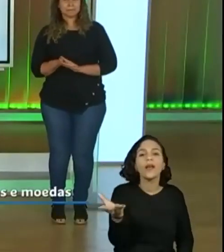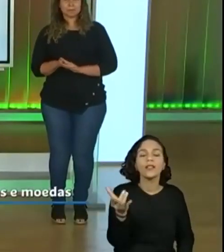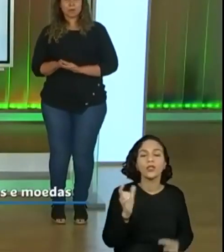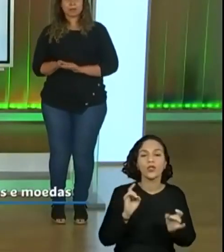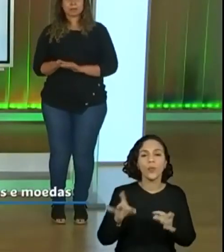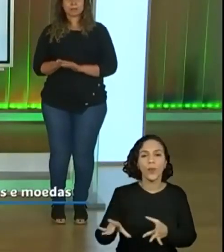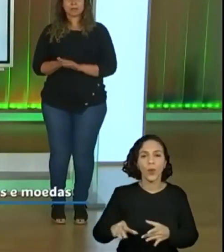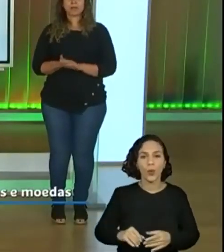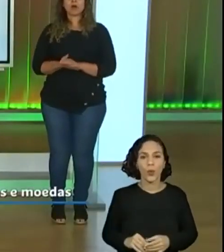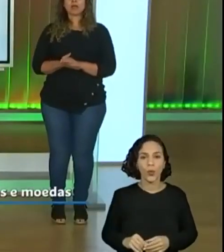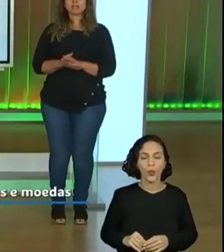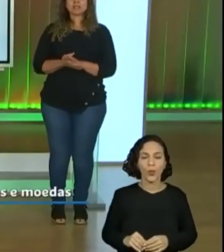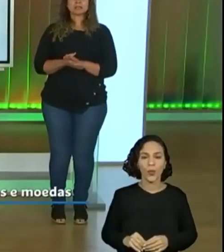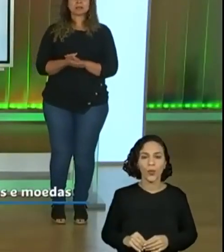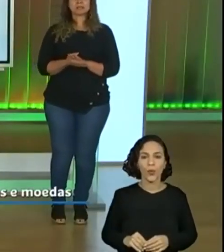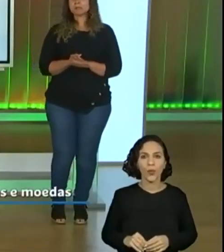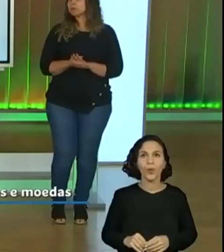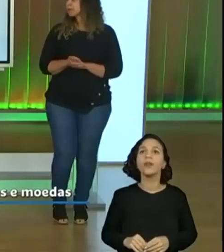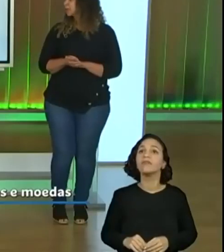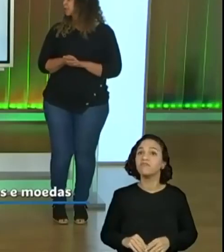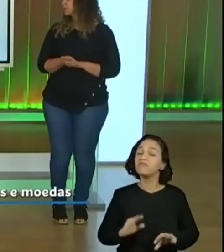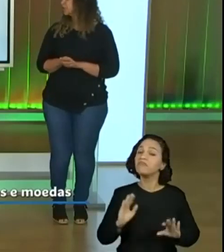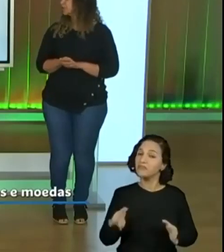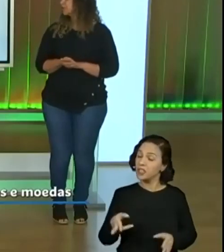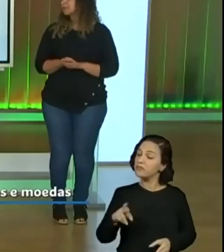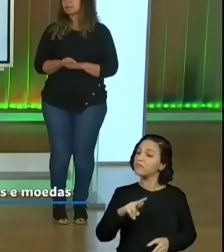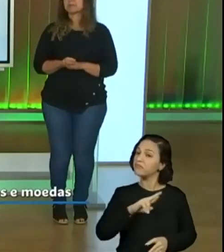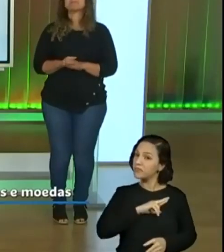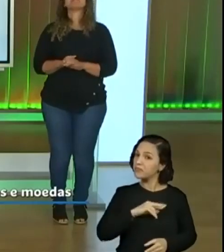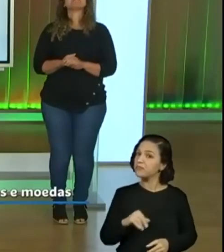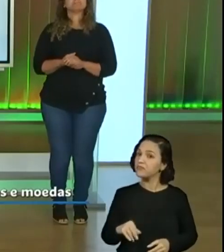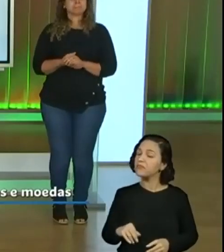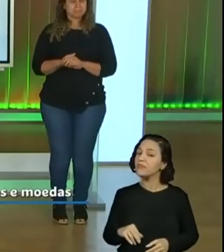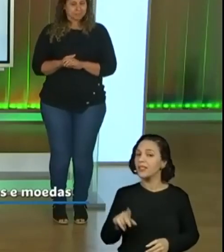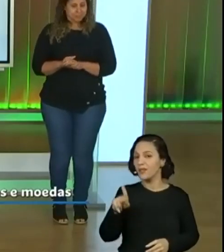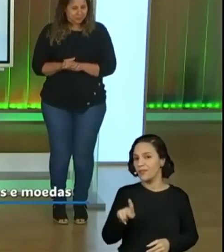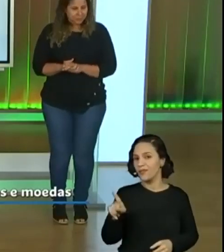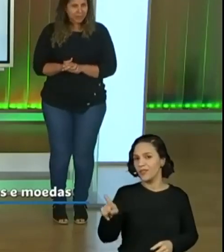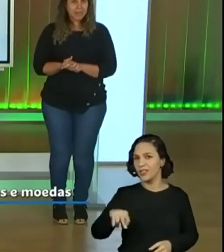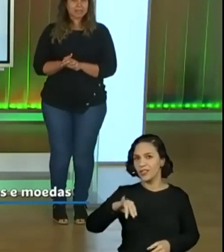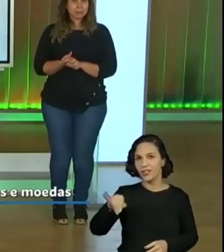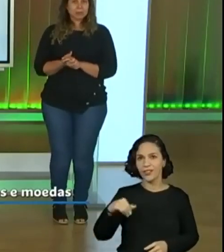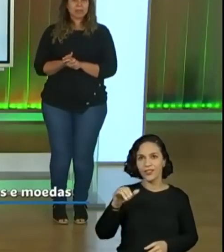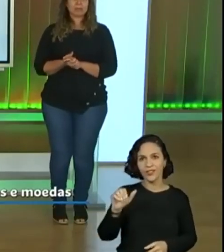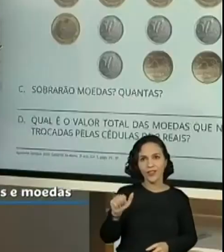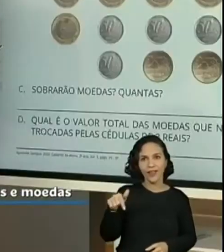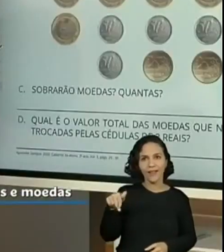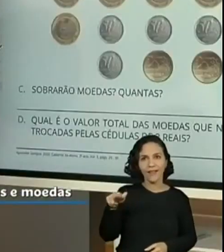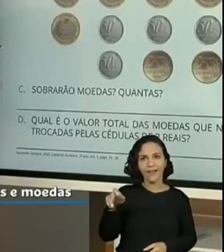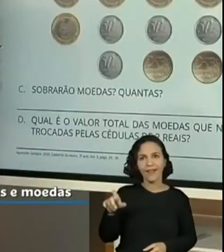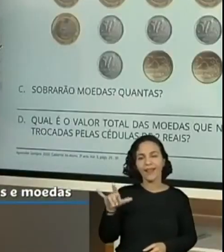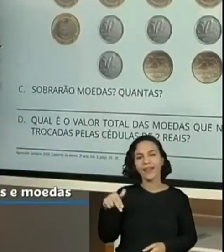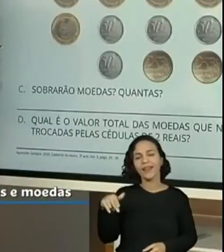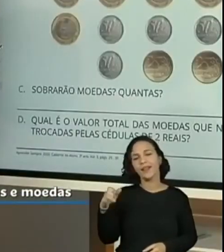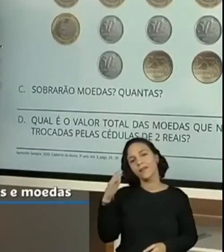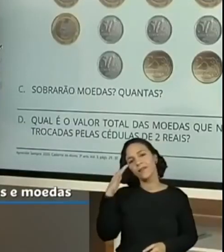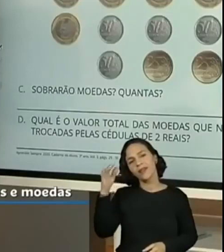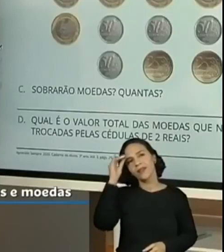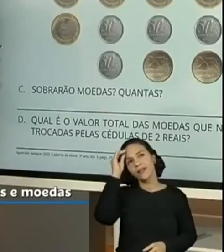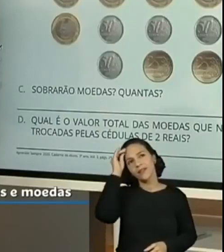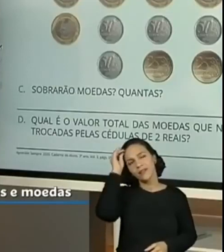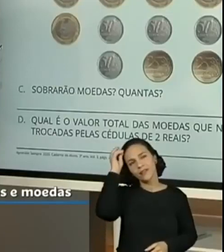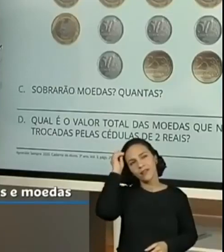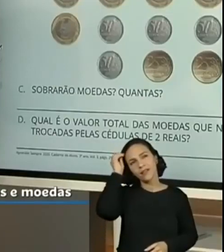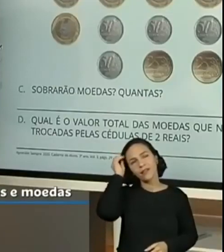turminha? Quantas moedas? Olha, já estão respondendo, Ju. Professora Jaqueline, muito obrigada. Já responderam. Mas eu vou bem